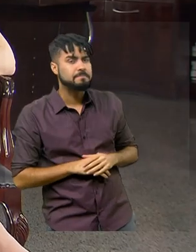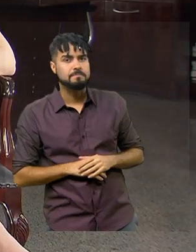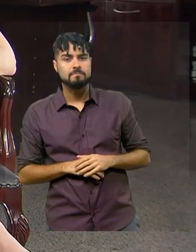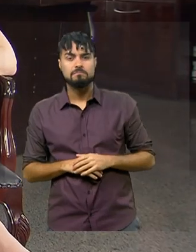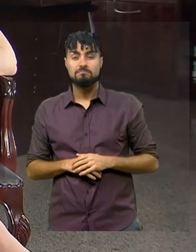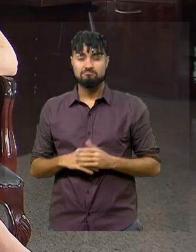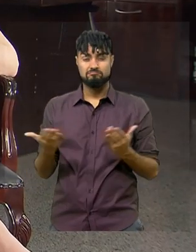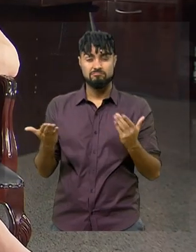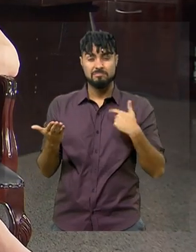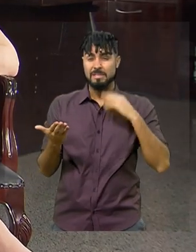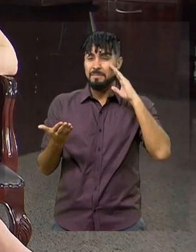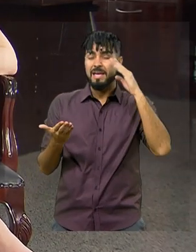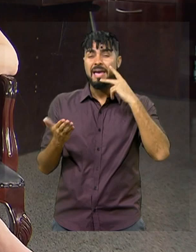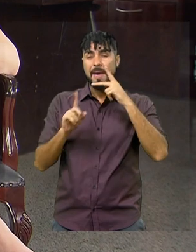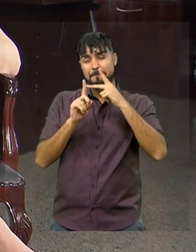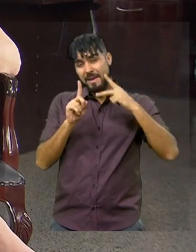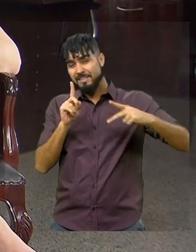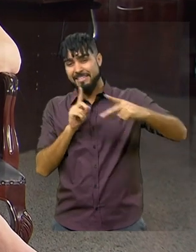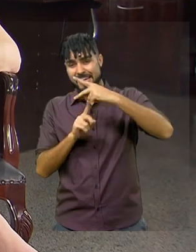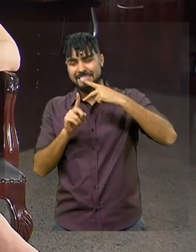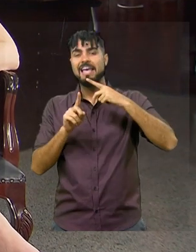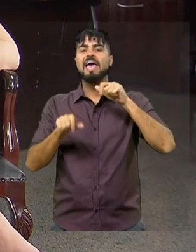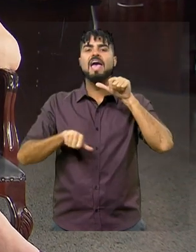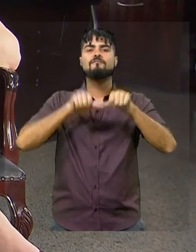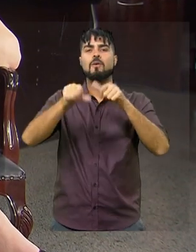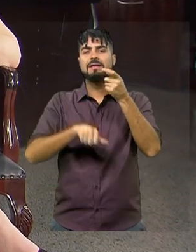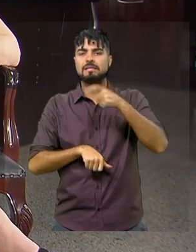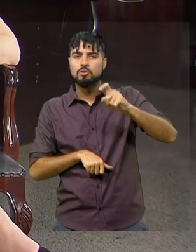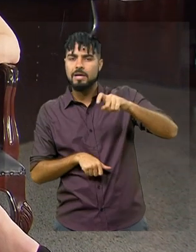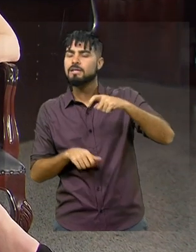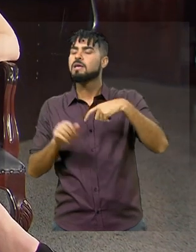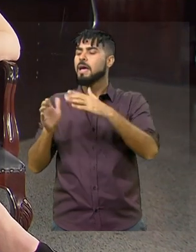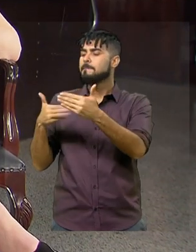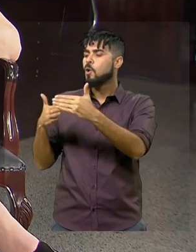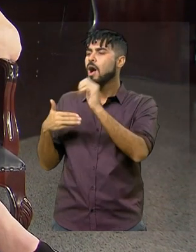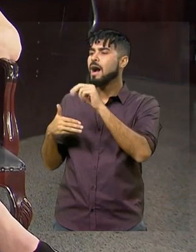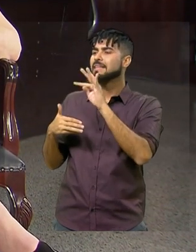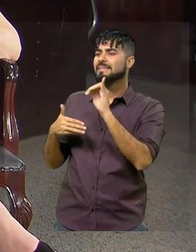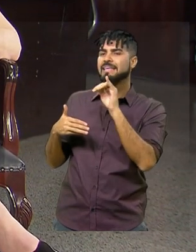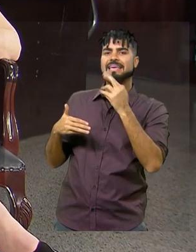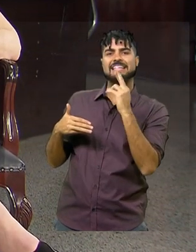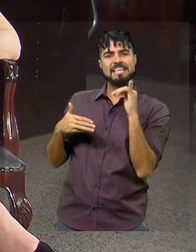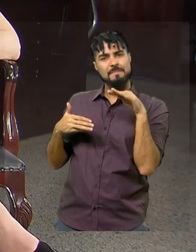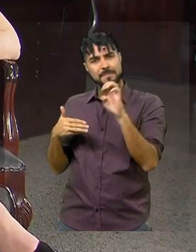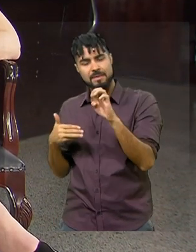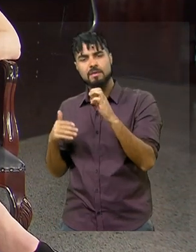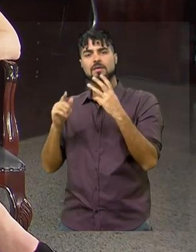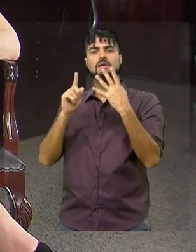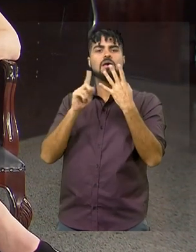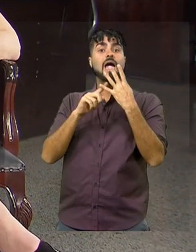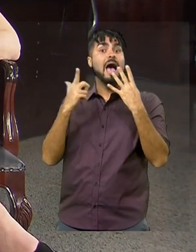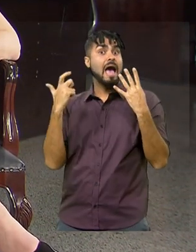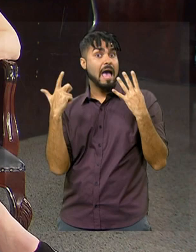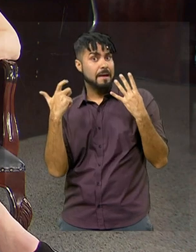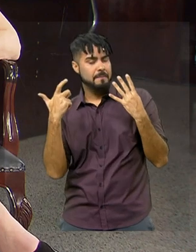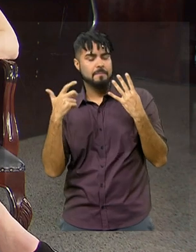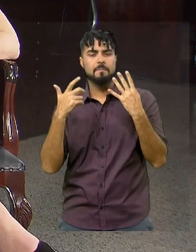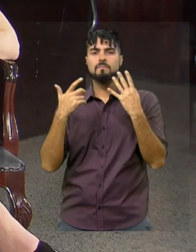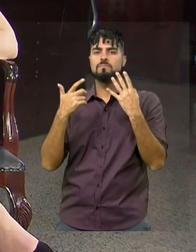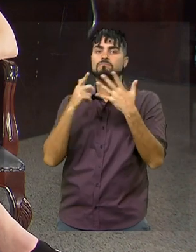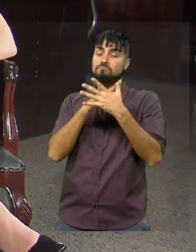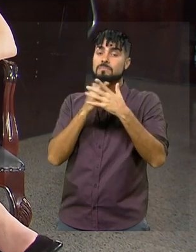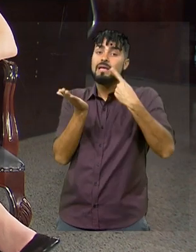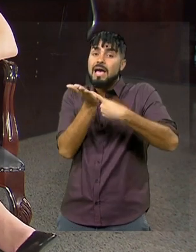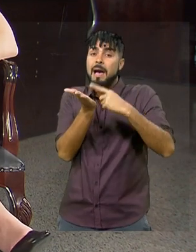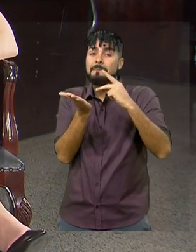esse momento na CCJ é previdência, reforma tributária, pacote anticrime, a questão das armas e o